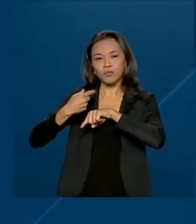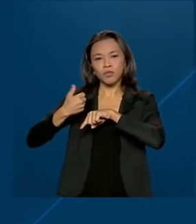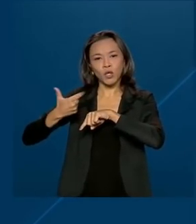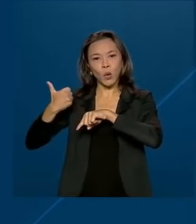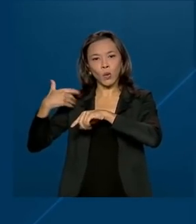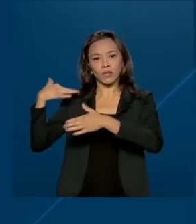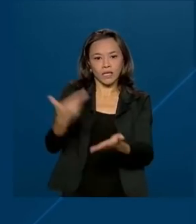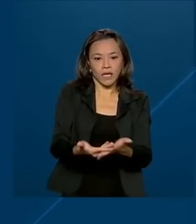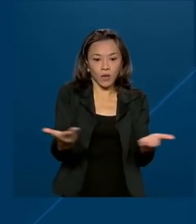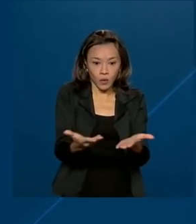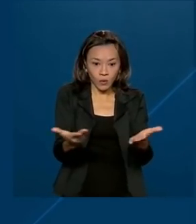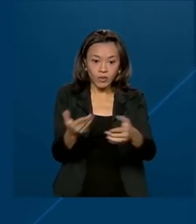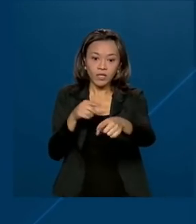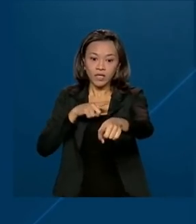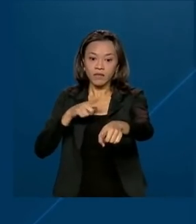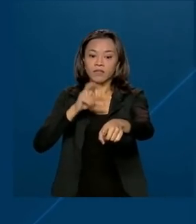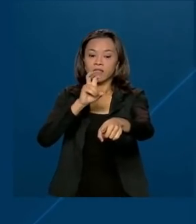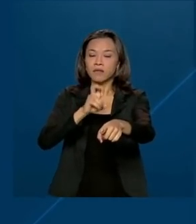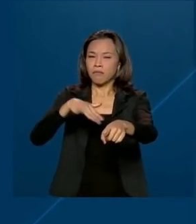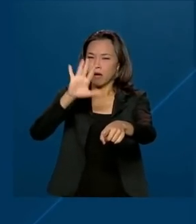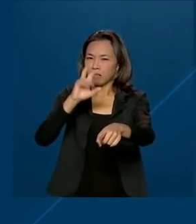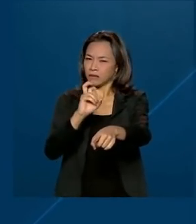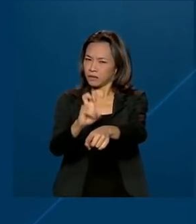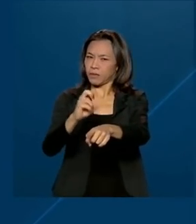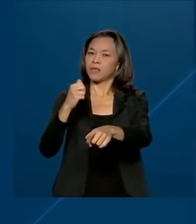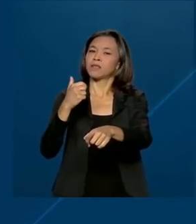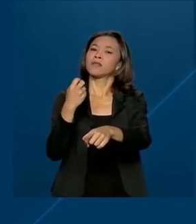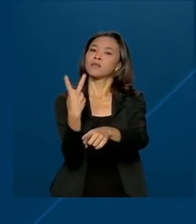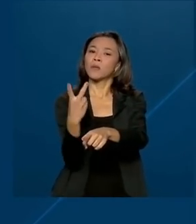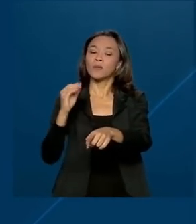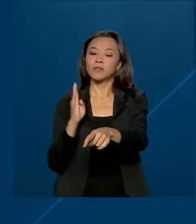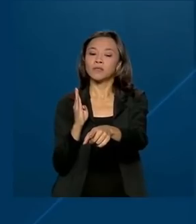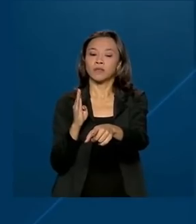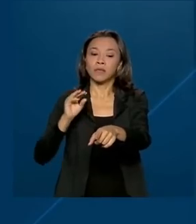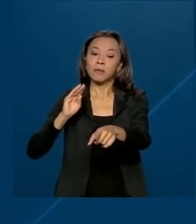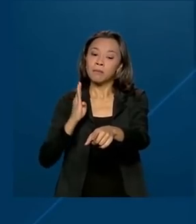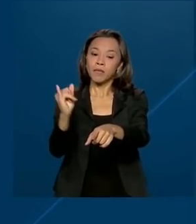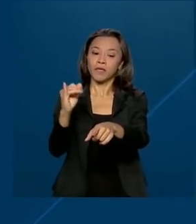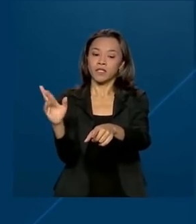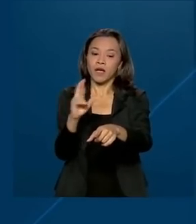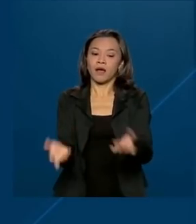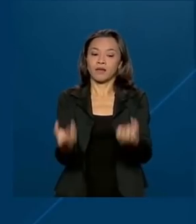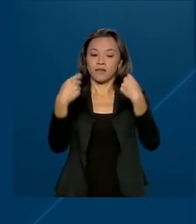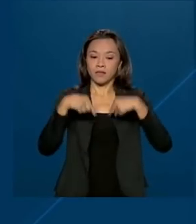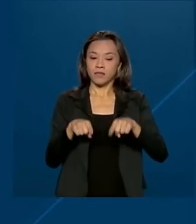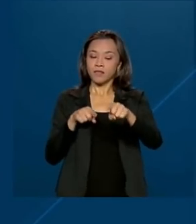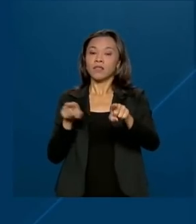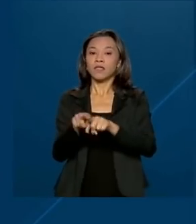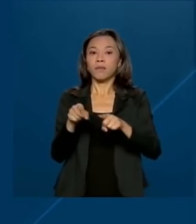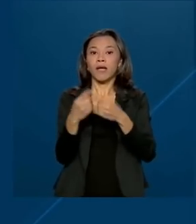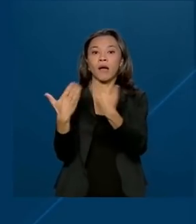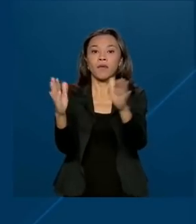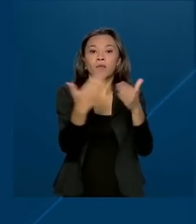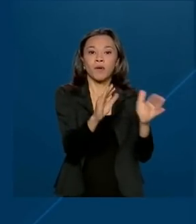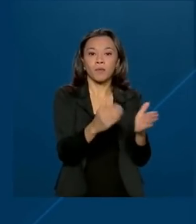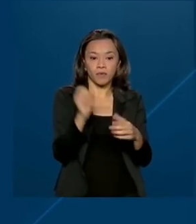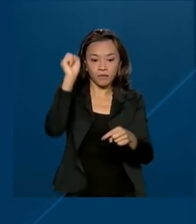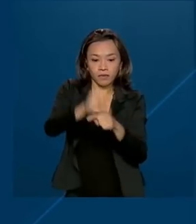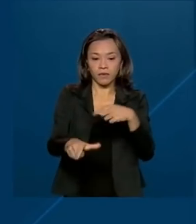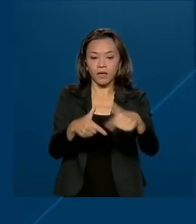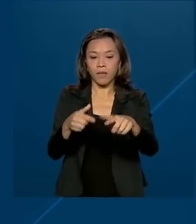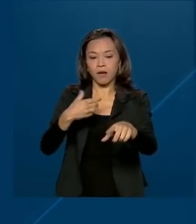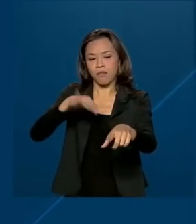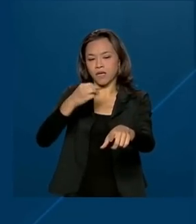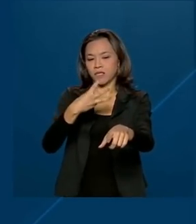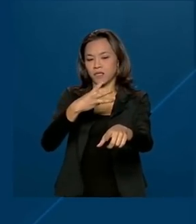bilhões de reais em novos investimentos para o país e gerou mais de 300 mil empregos. Também evitou a emissão de 10